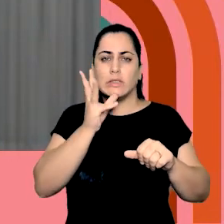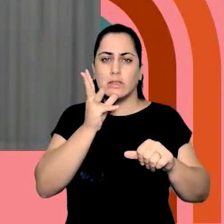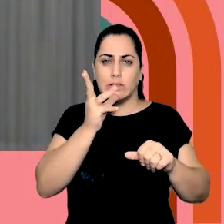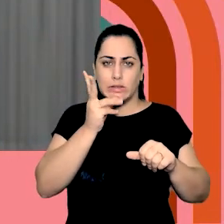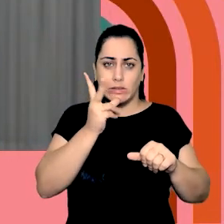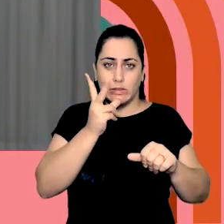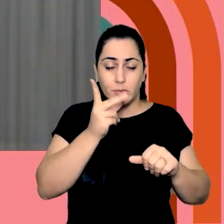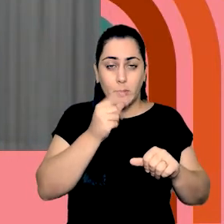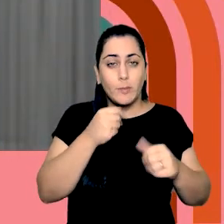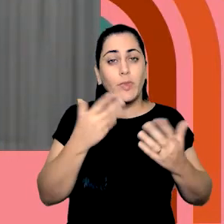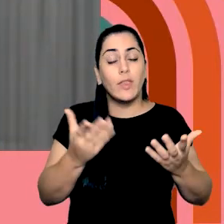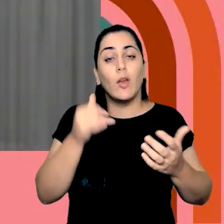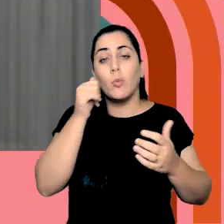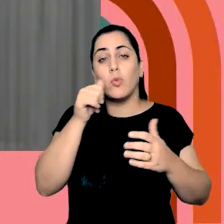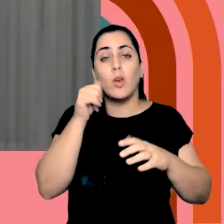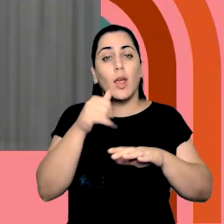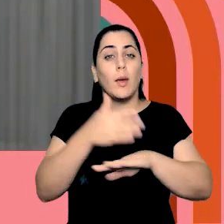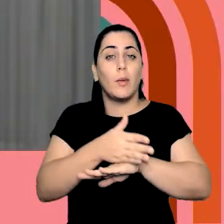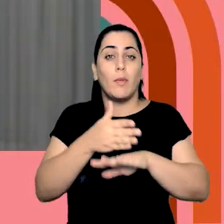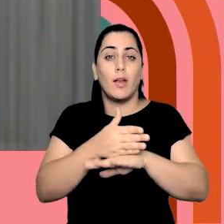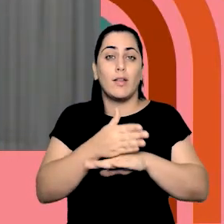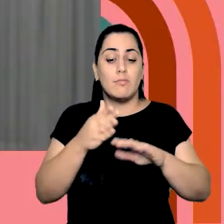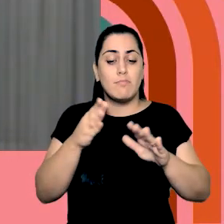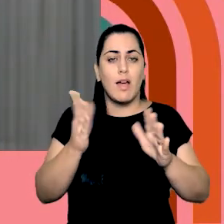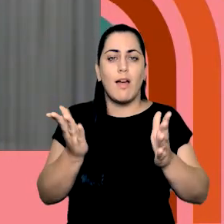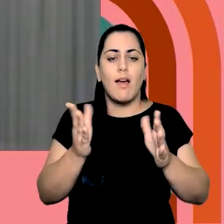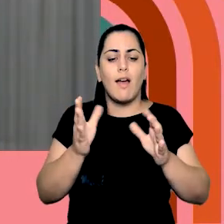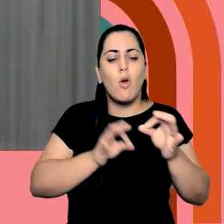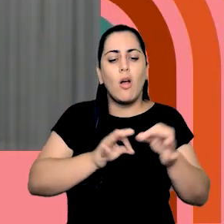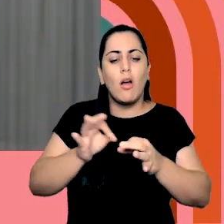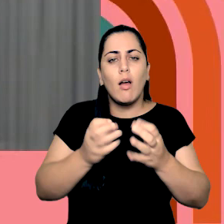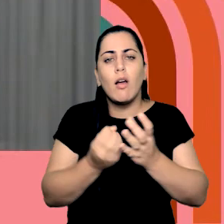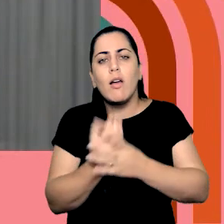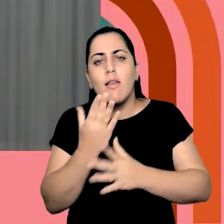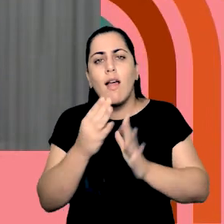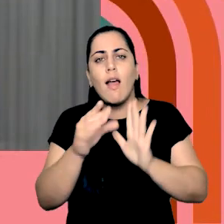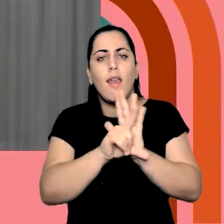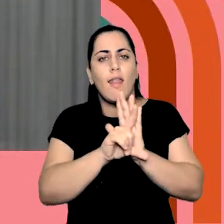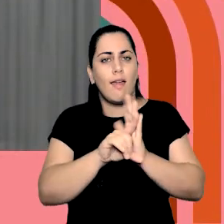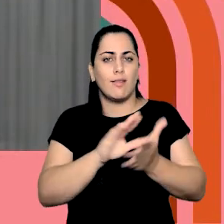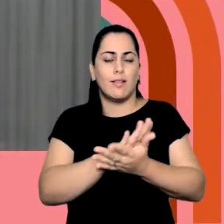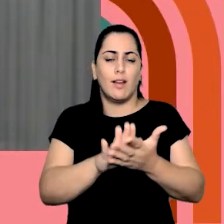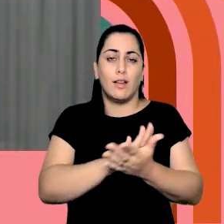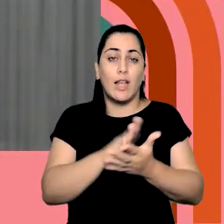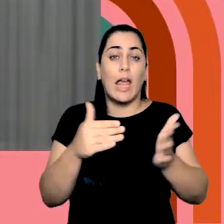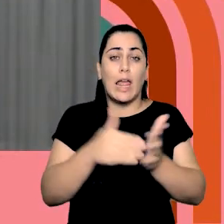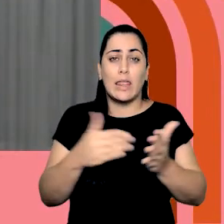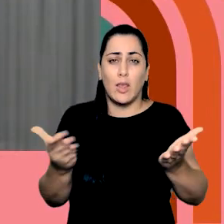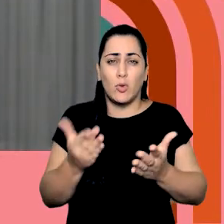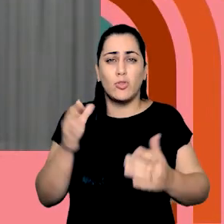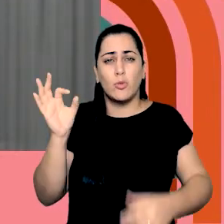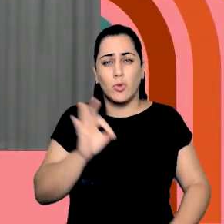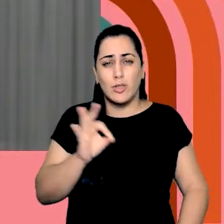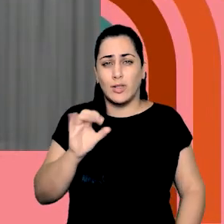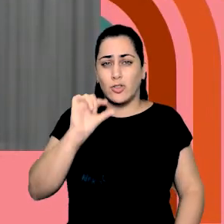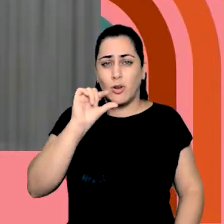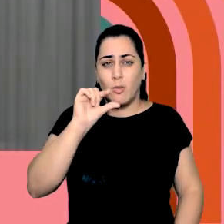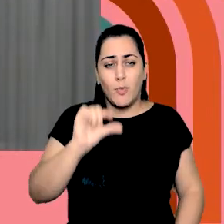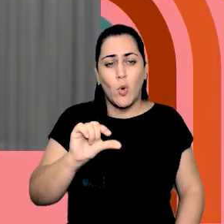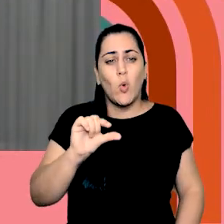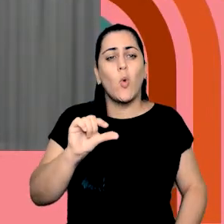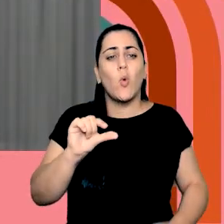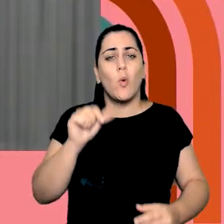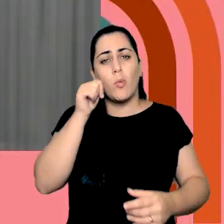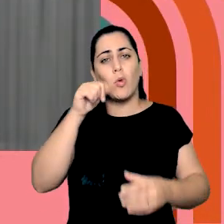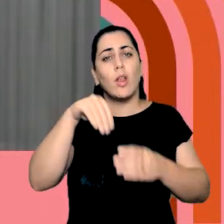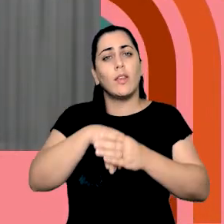mulheres não participaram da produção das leis, até hoje nós temos uma porcentagem muito pequena de mulheres no nosso